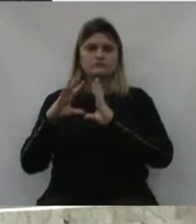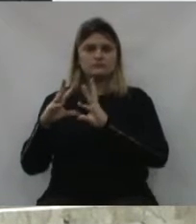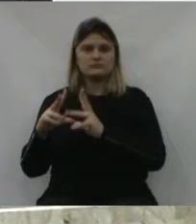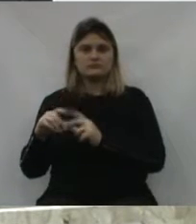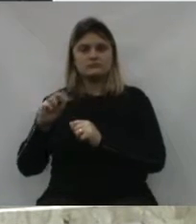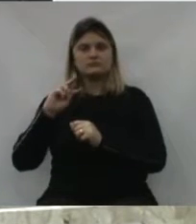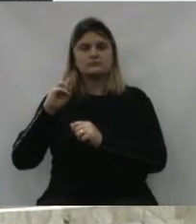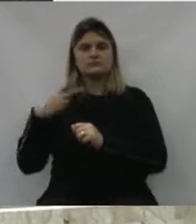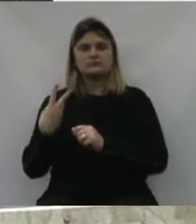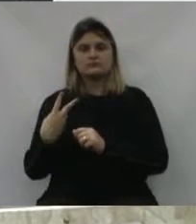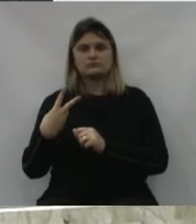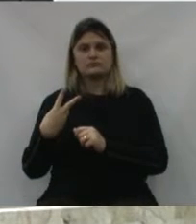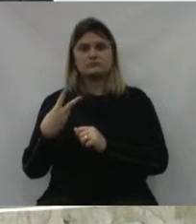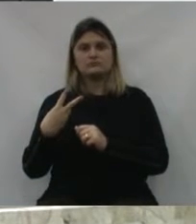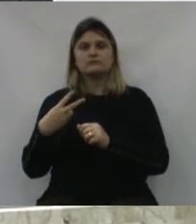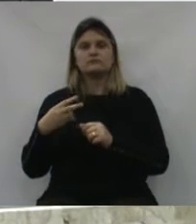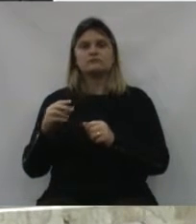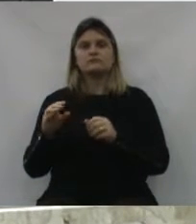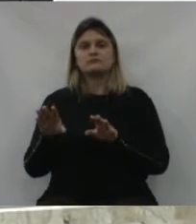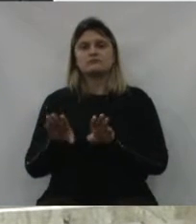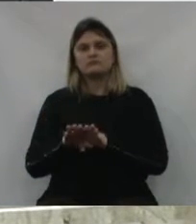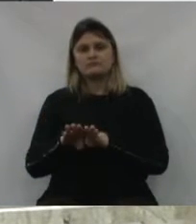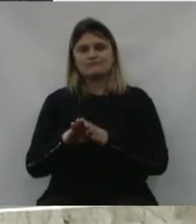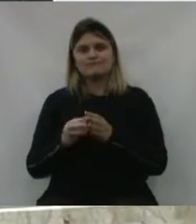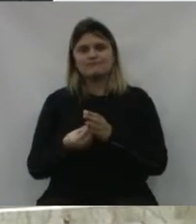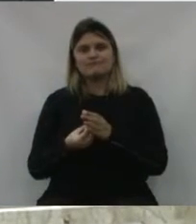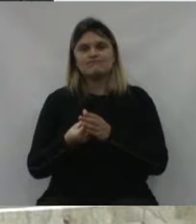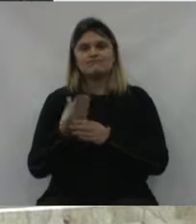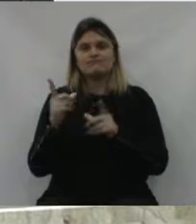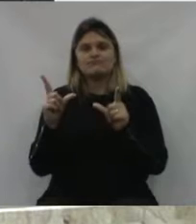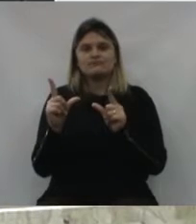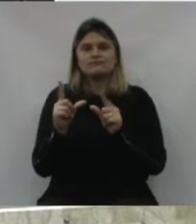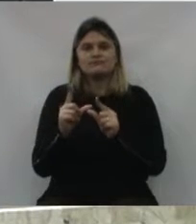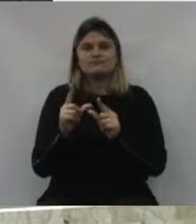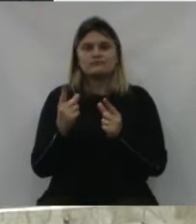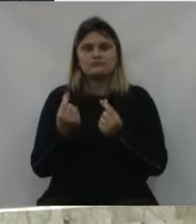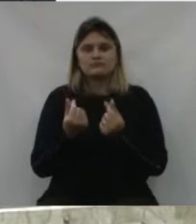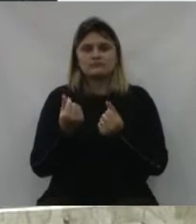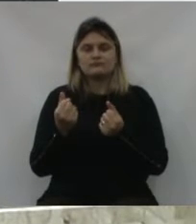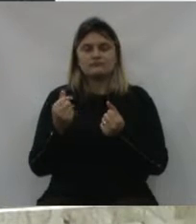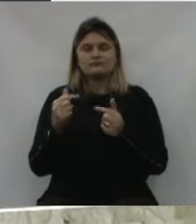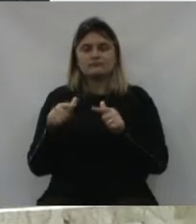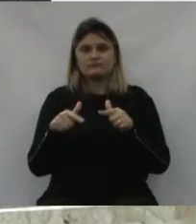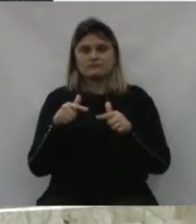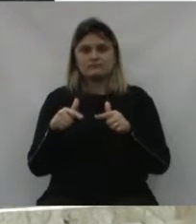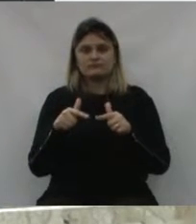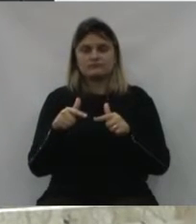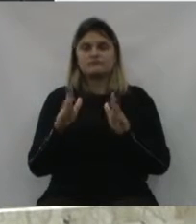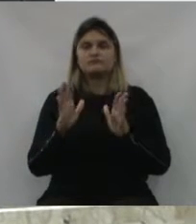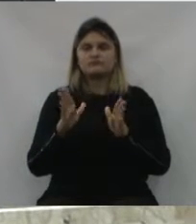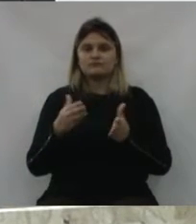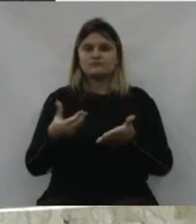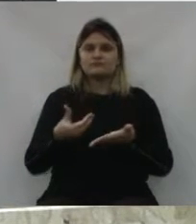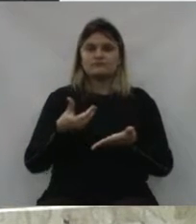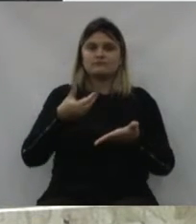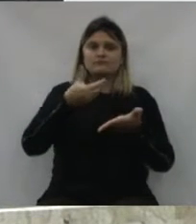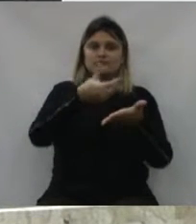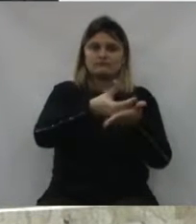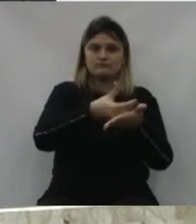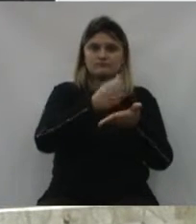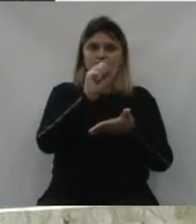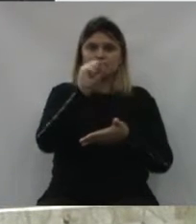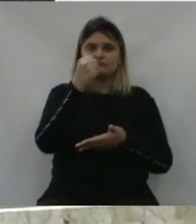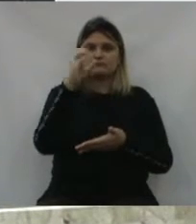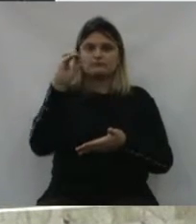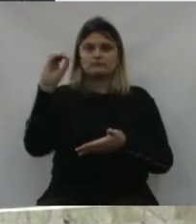nós vereadores, graças ao fruto de economias, já fizemos o repasse